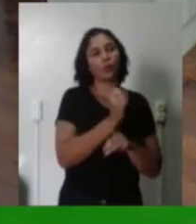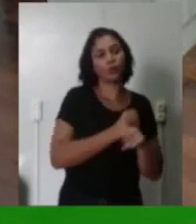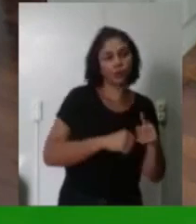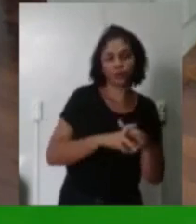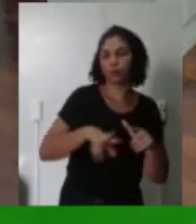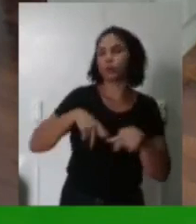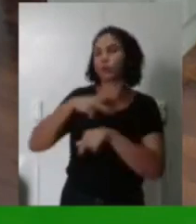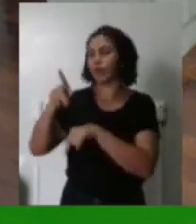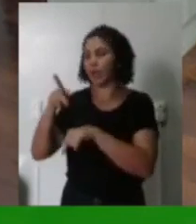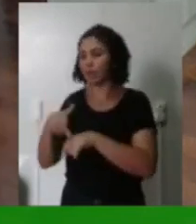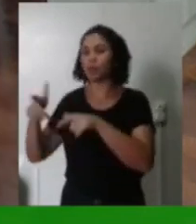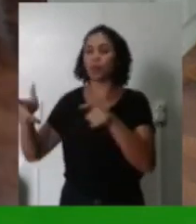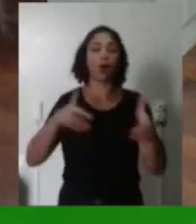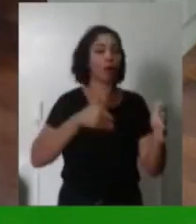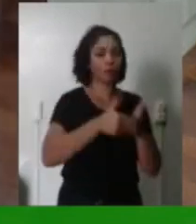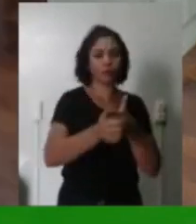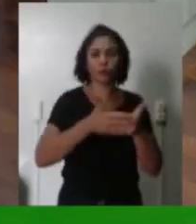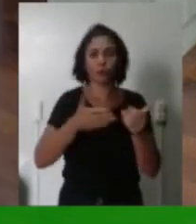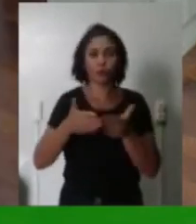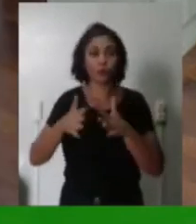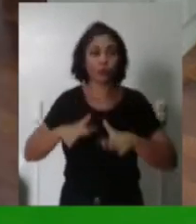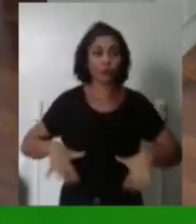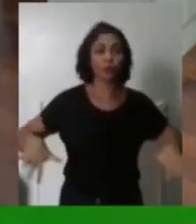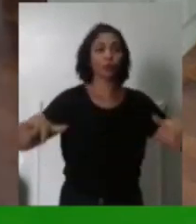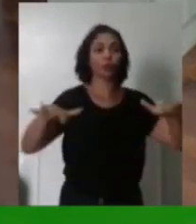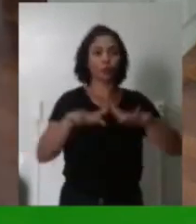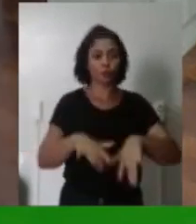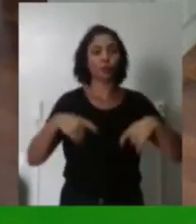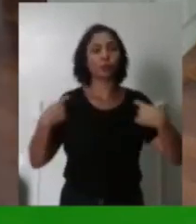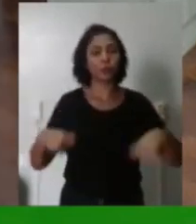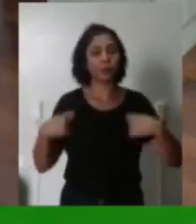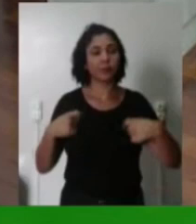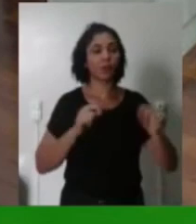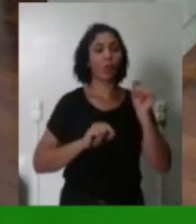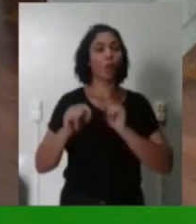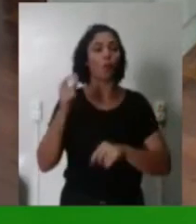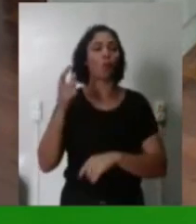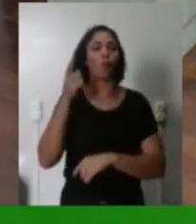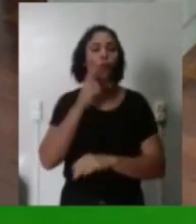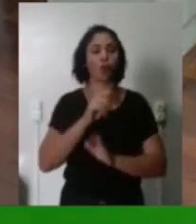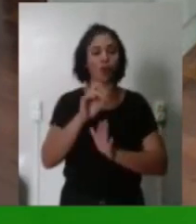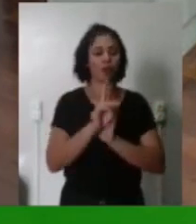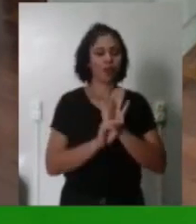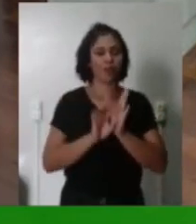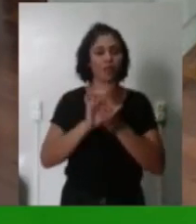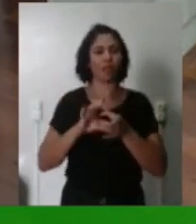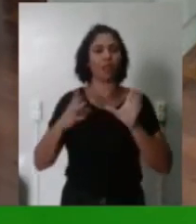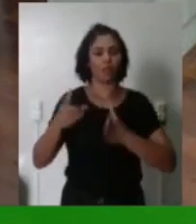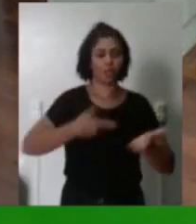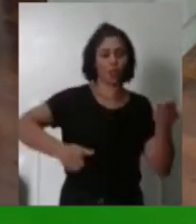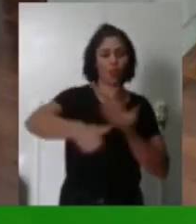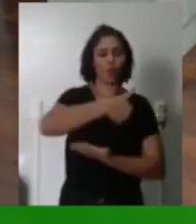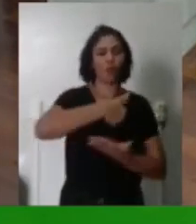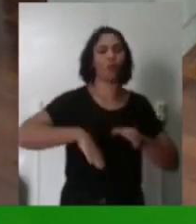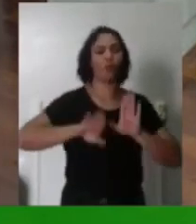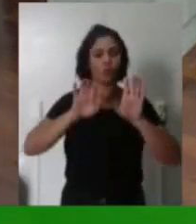pública Enfim Em todos os espaços O desafio é esse Reestabelecer padrões democráticos De convivência